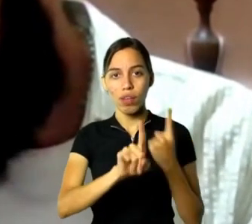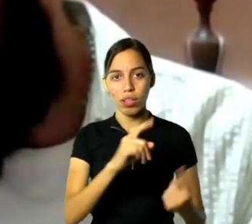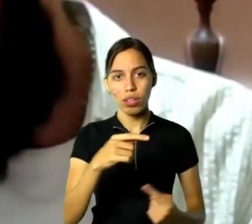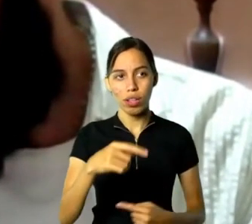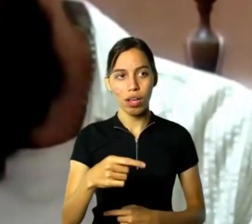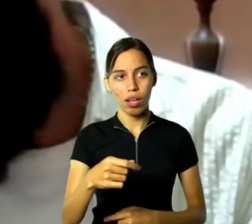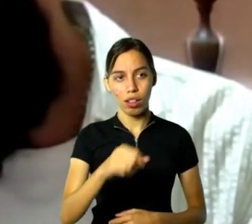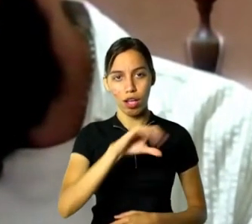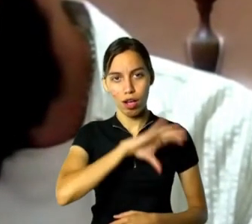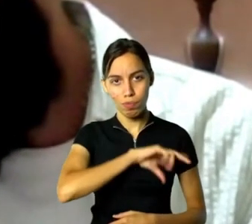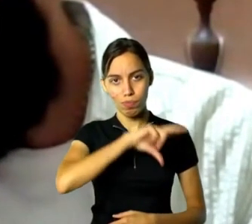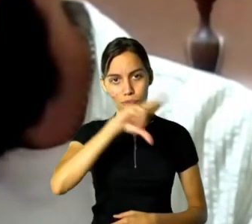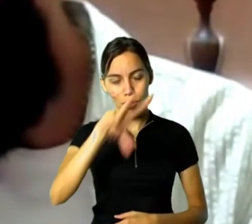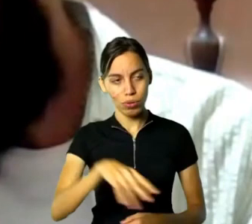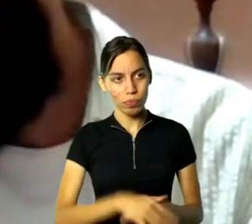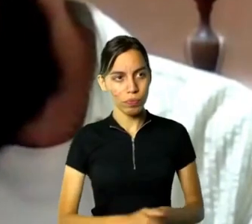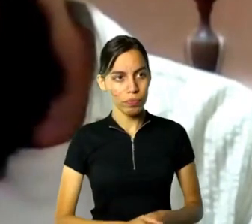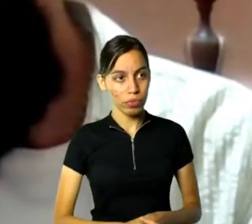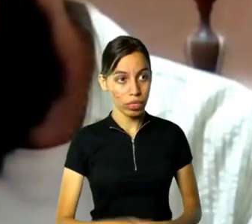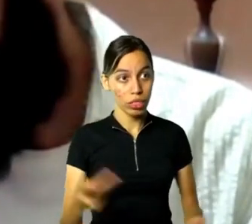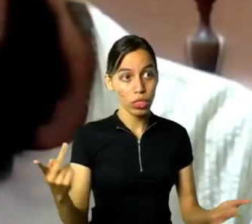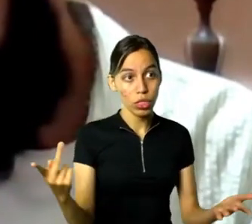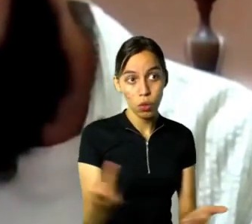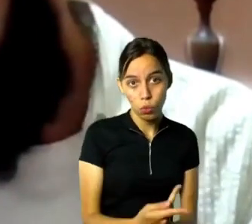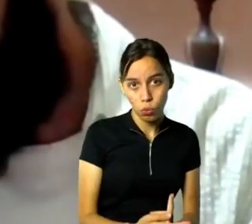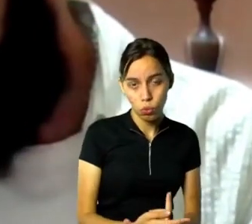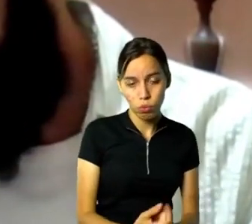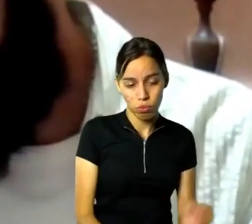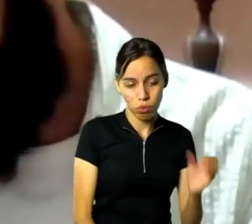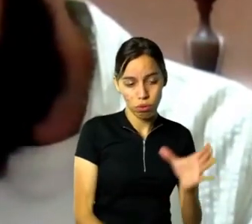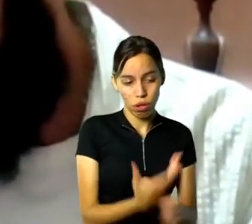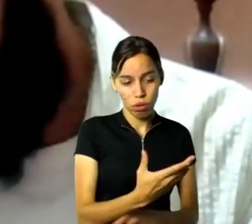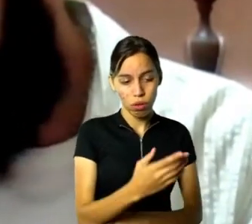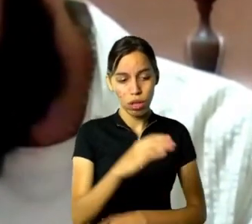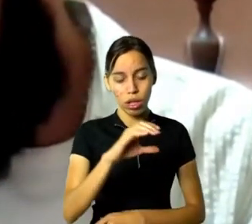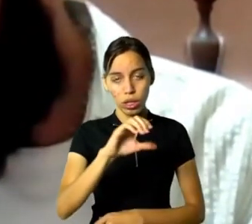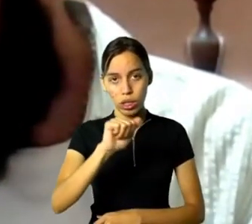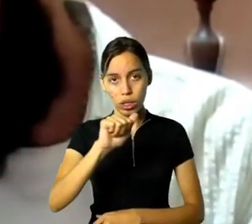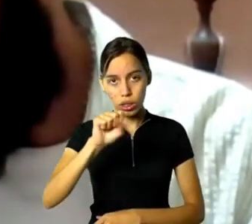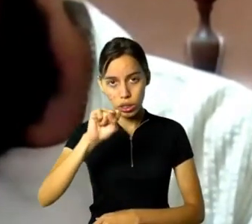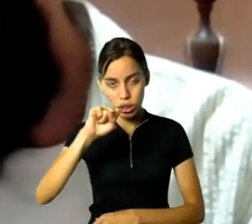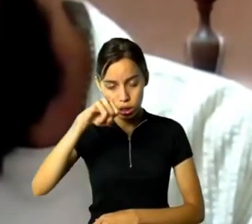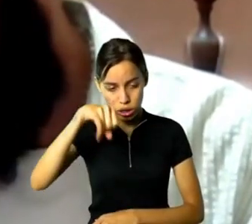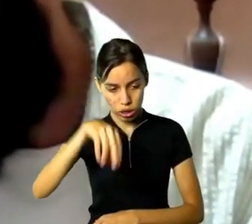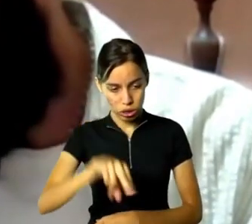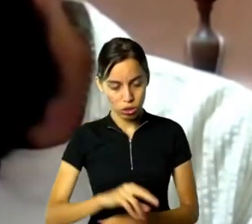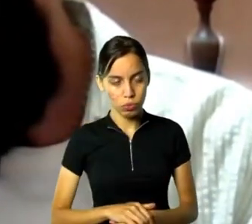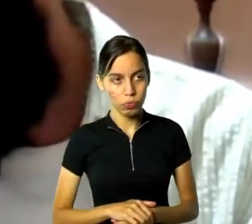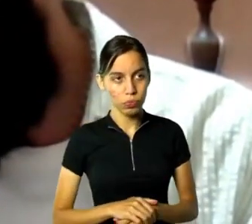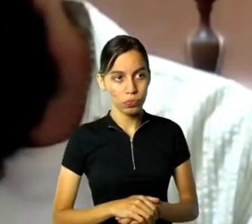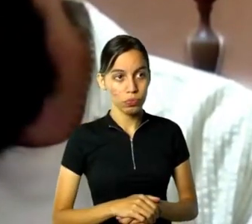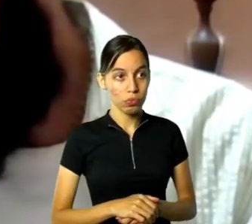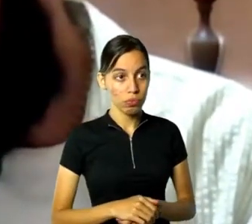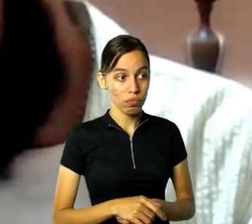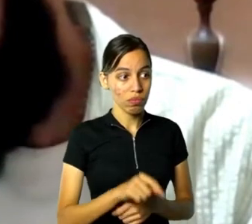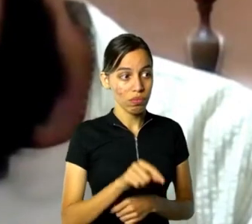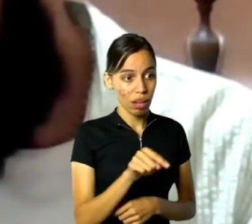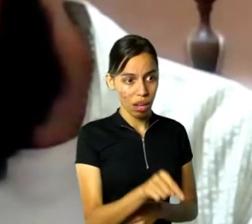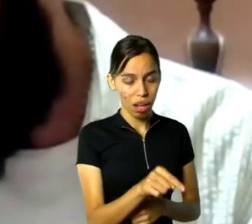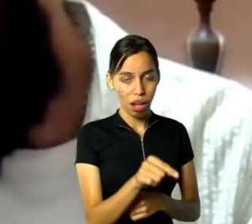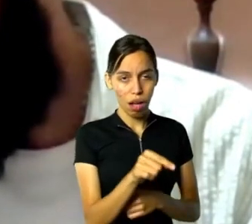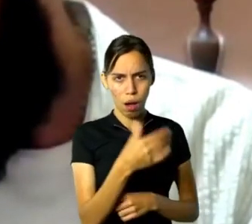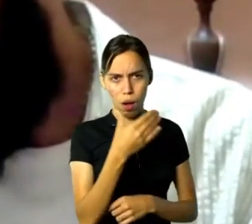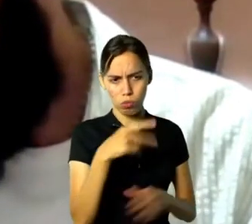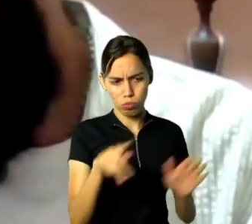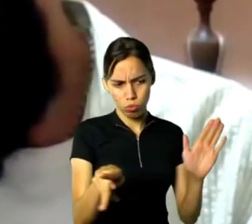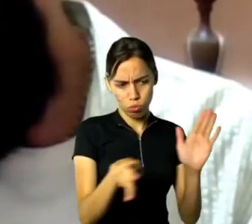reinauguração do novo Grill Room do Cassino da Urca. O proprietário da casa encomendou um espetáculo que pudesse mostrar ao